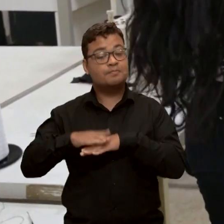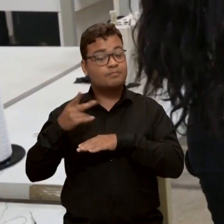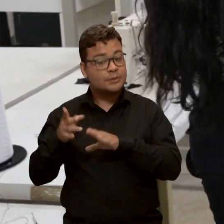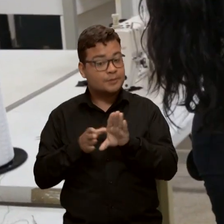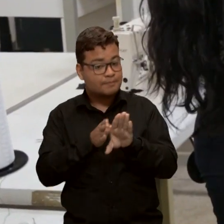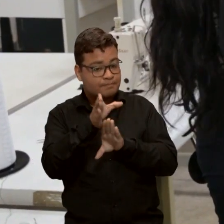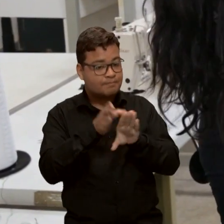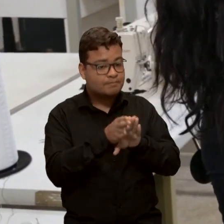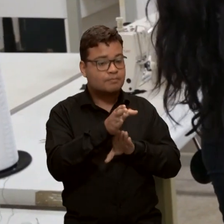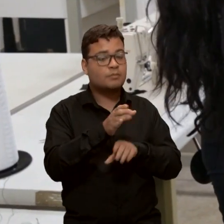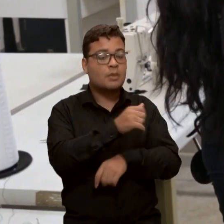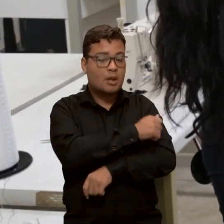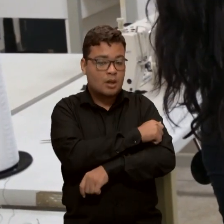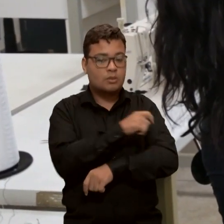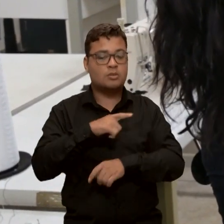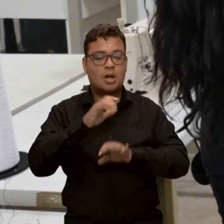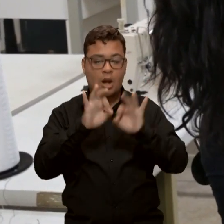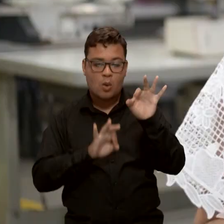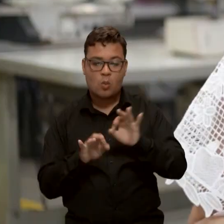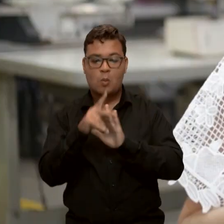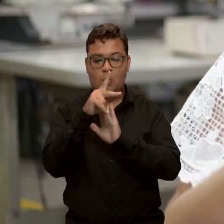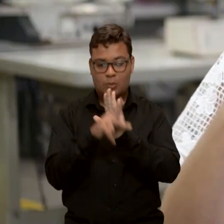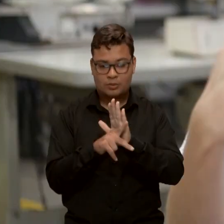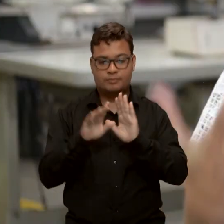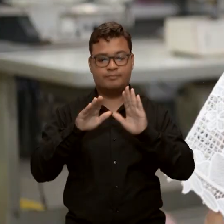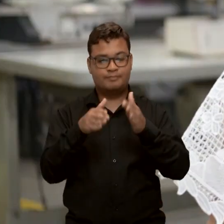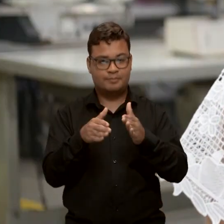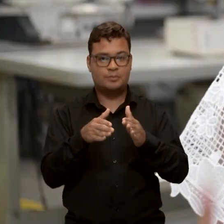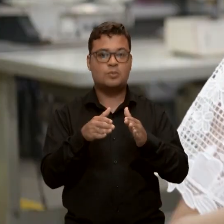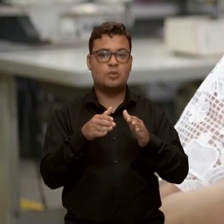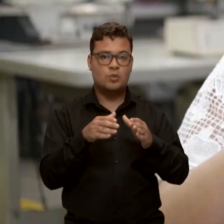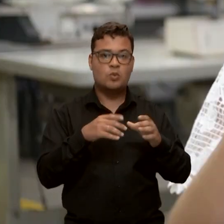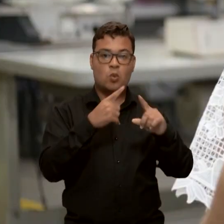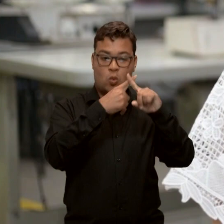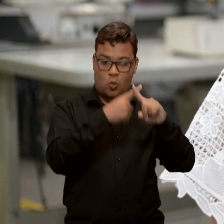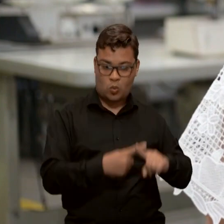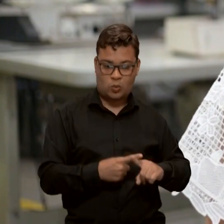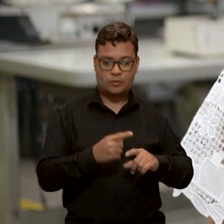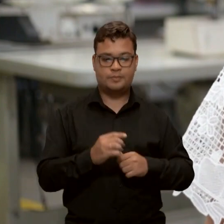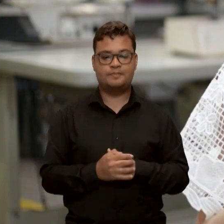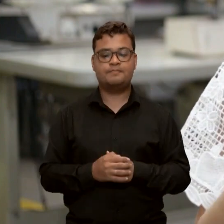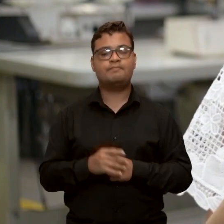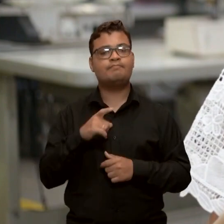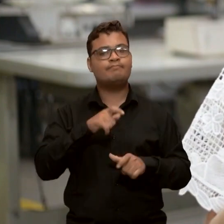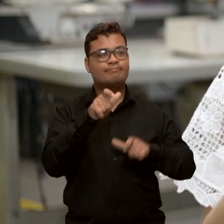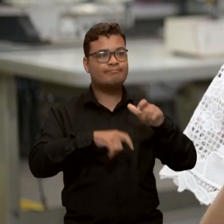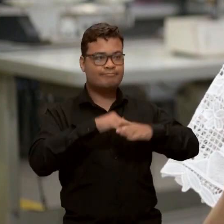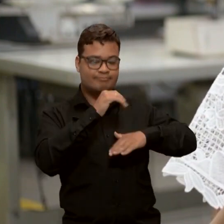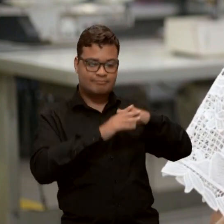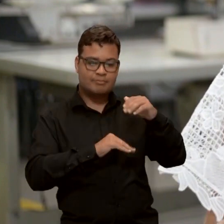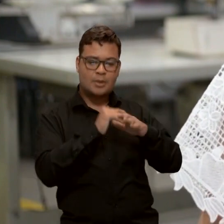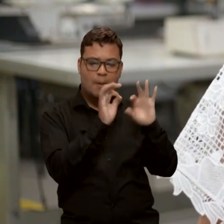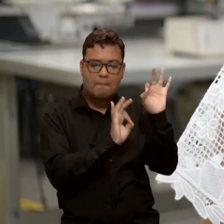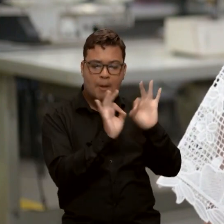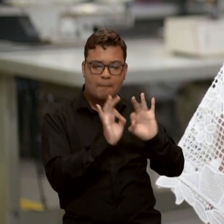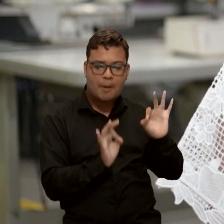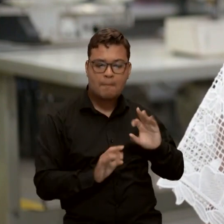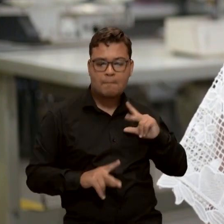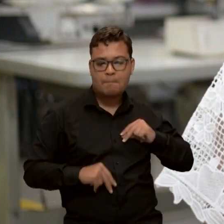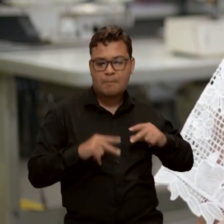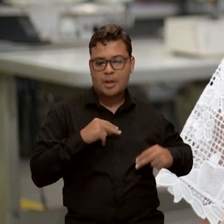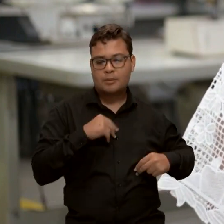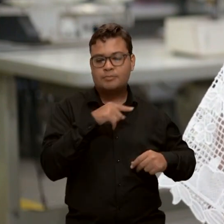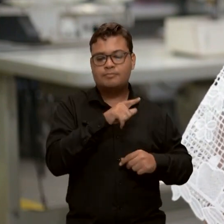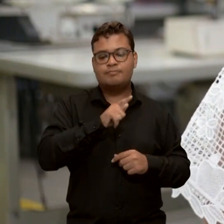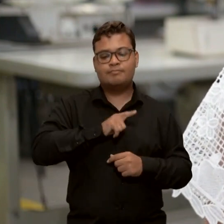nos projetos feitos para o concurso. De um lado você tem os estilistas, que são criadores, porém com uma certa ingenuidade